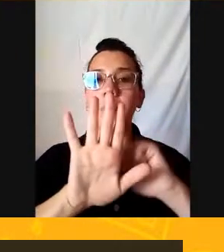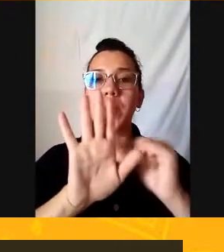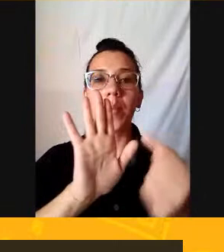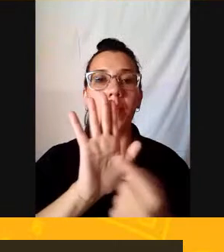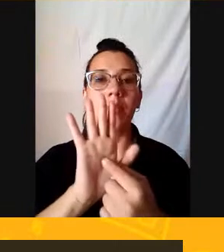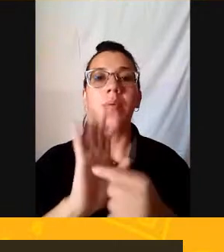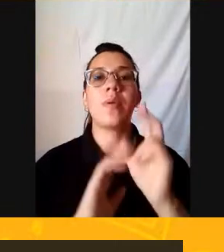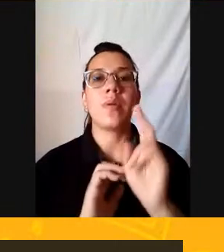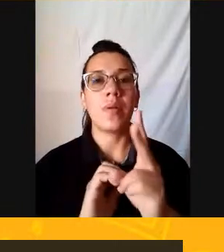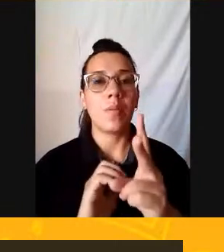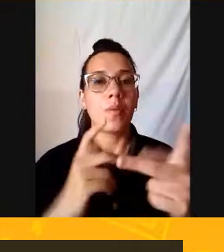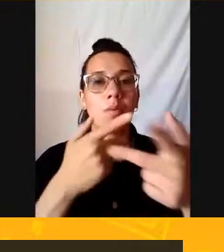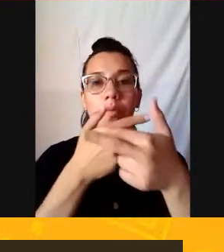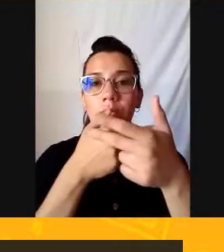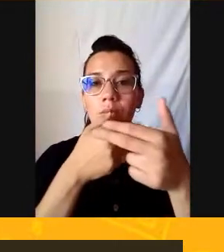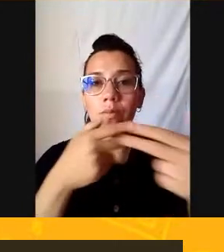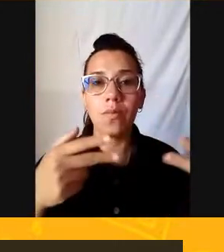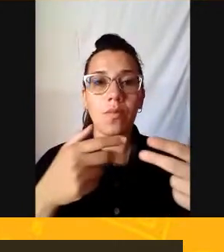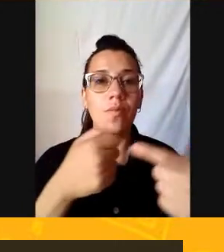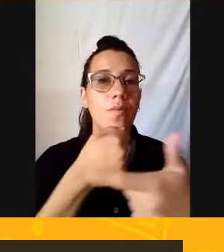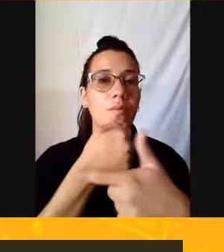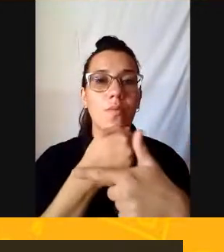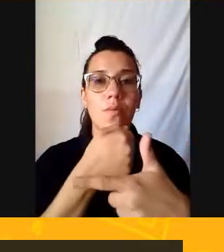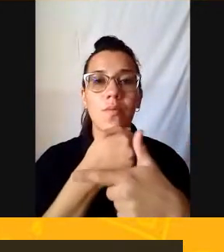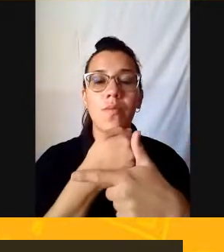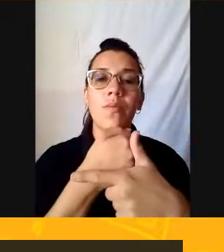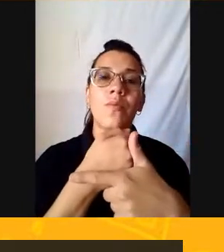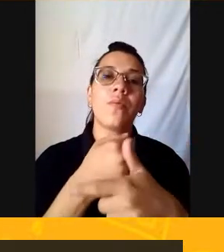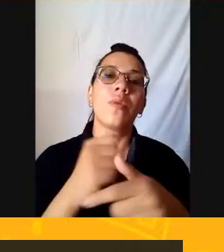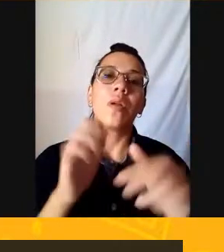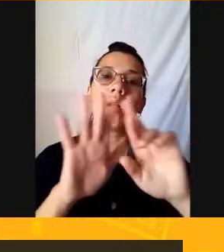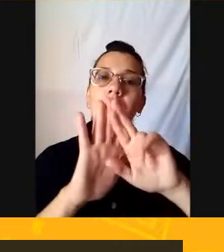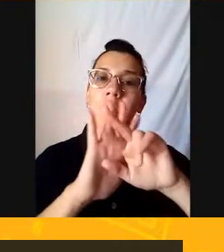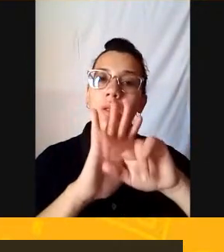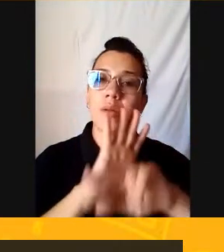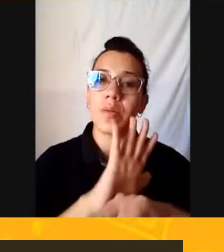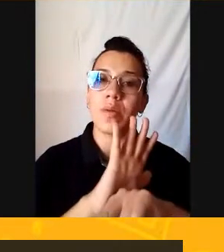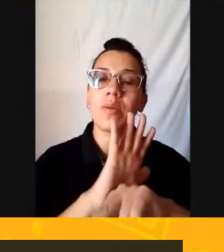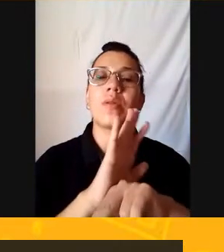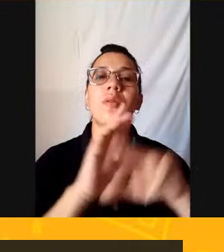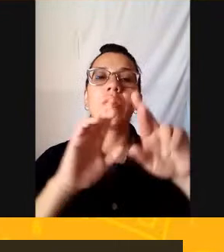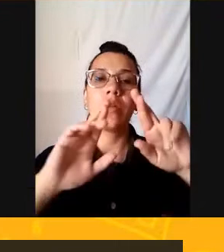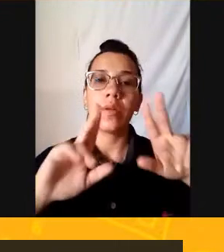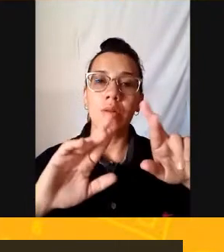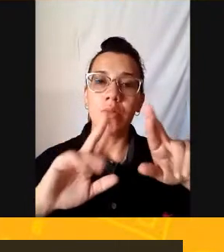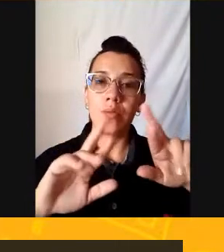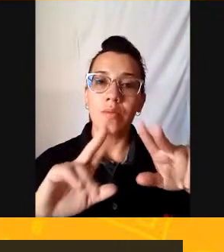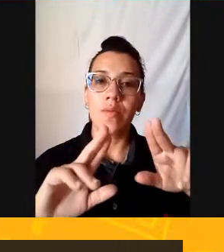difíceis As figuras de linguagem Não são difíceis As funções são só seis Mas as figuras são bastante